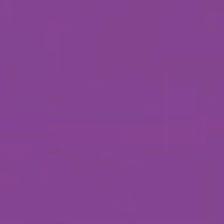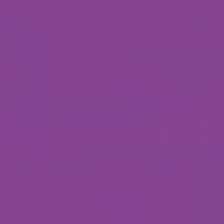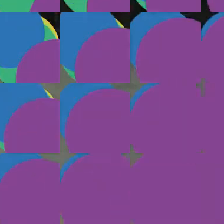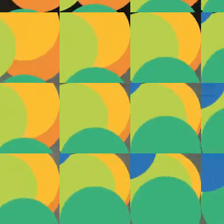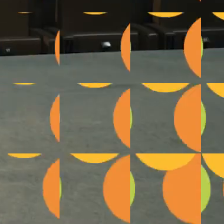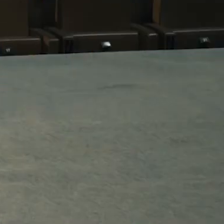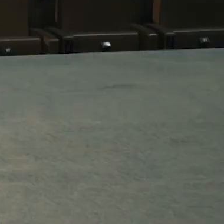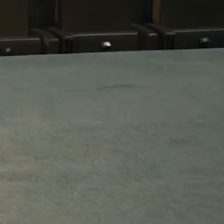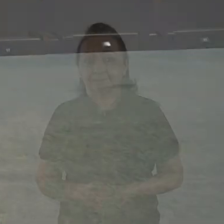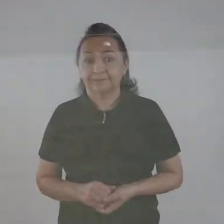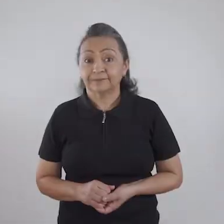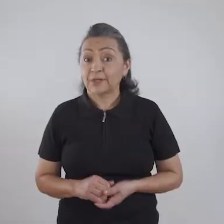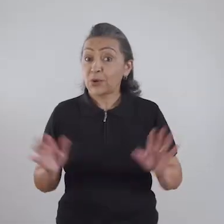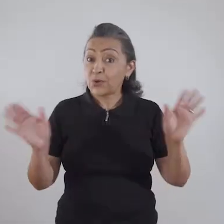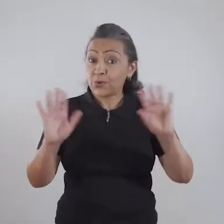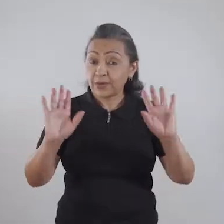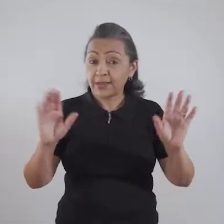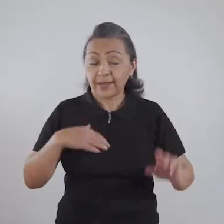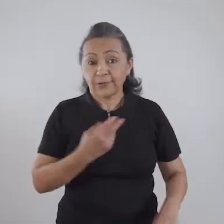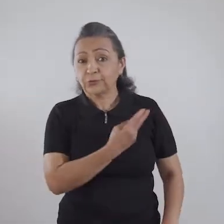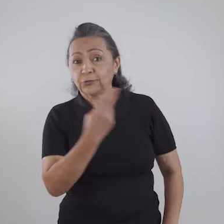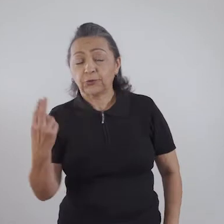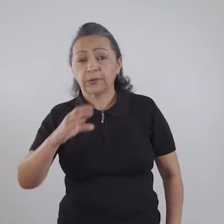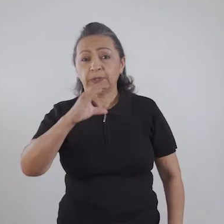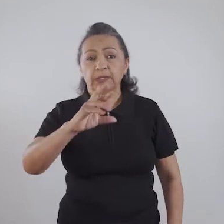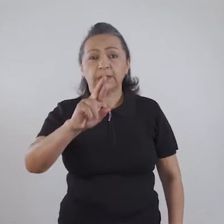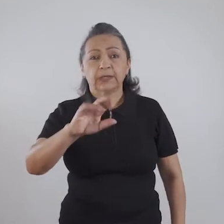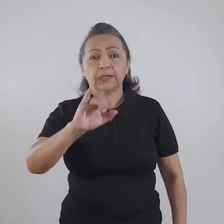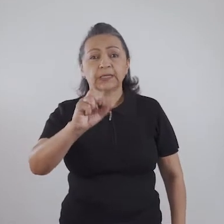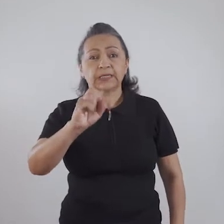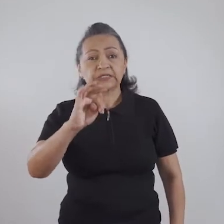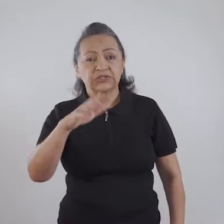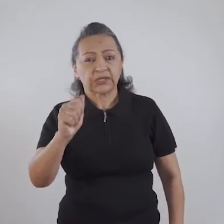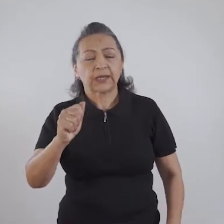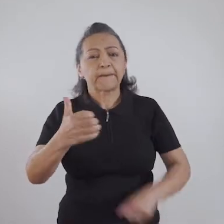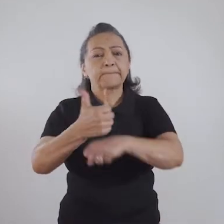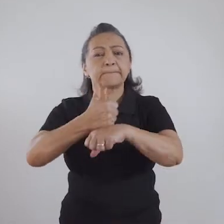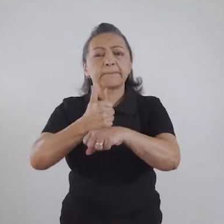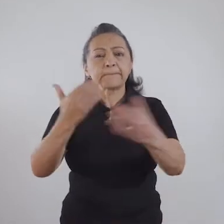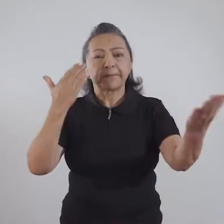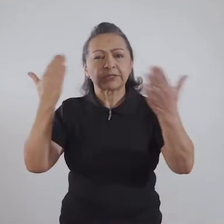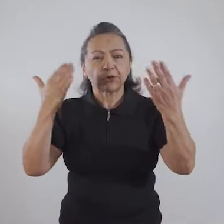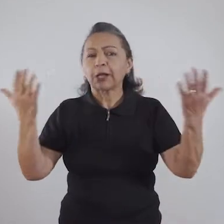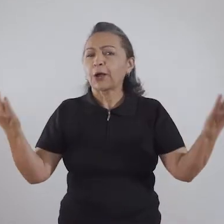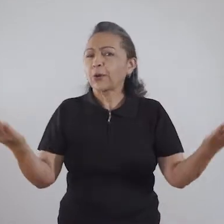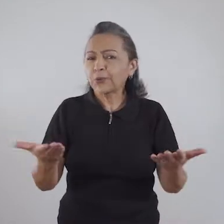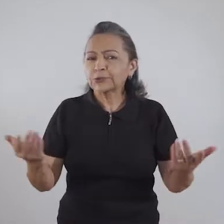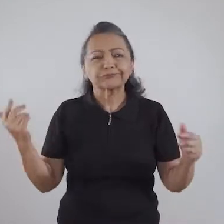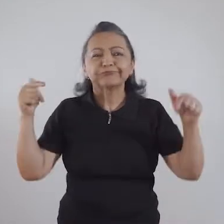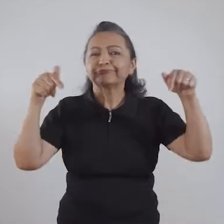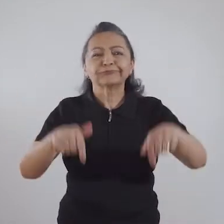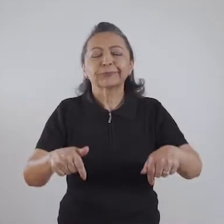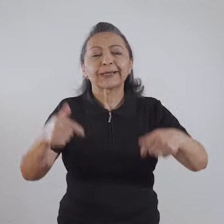Olá, eu sou Cristina Hoffmann, sou psicóloga e hoje a gente vai conversar um pouquinho sobre um tema que a gente pouco